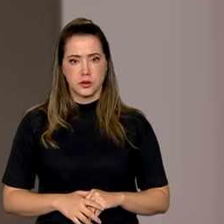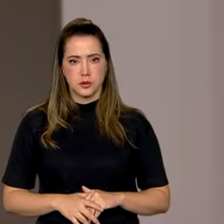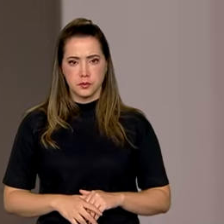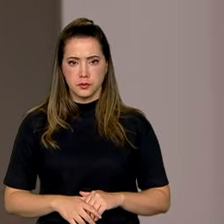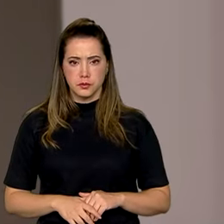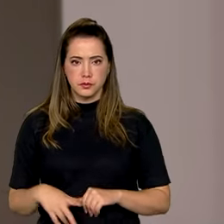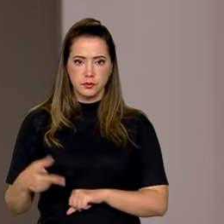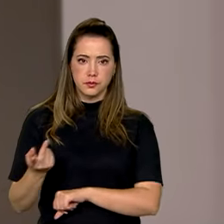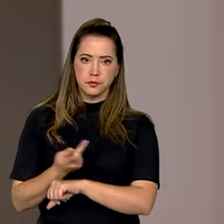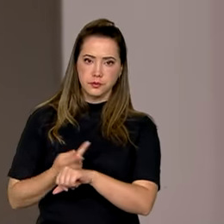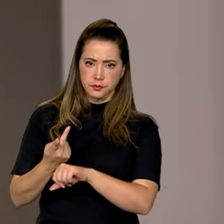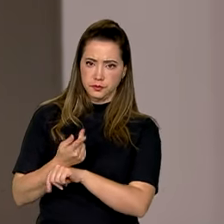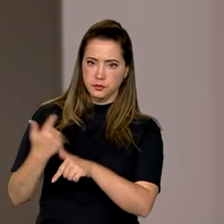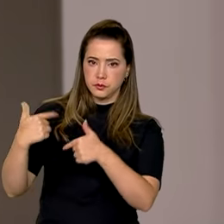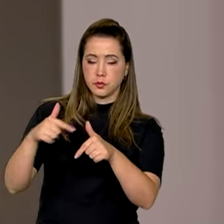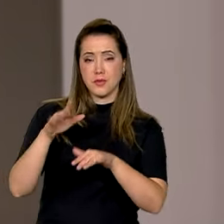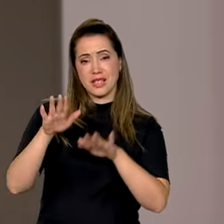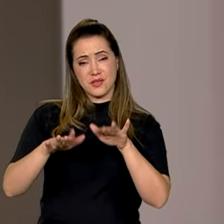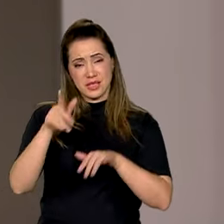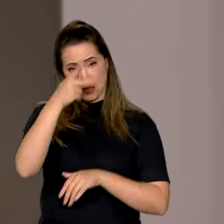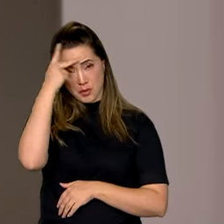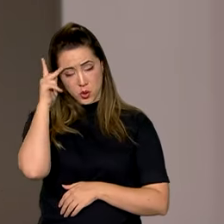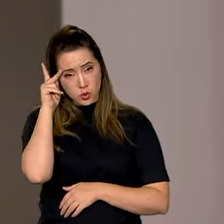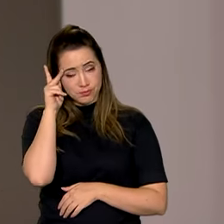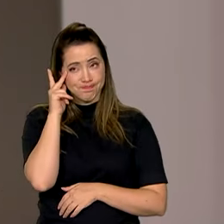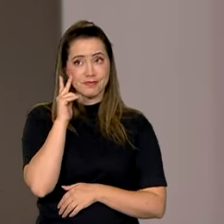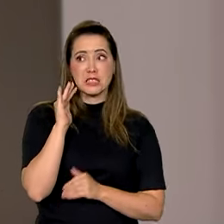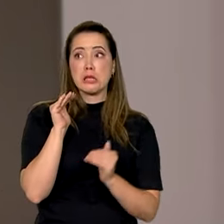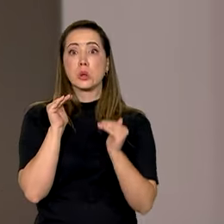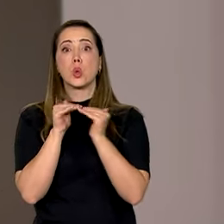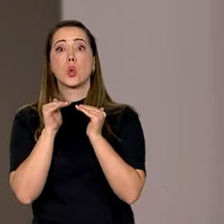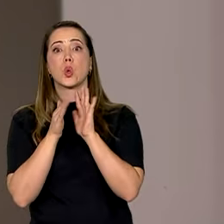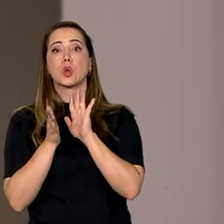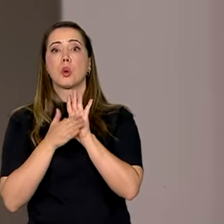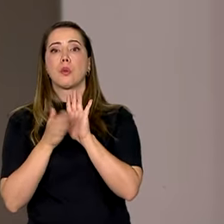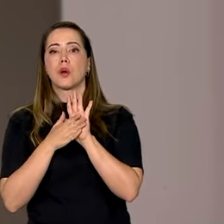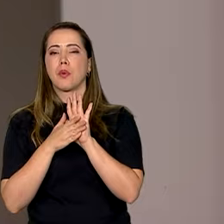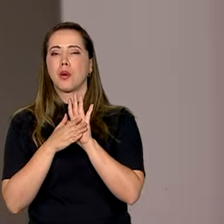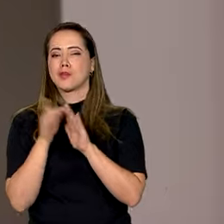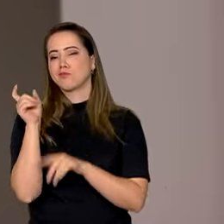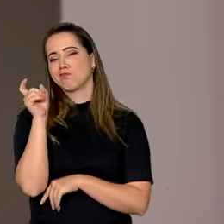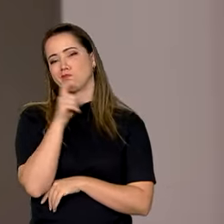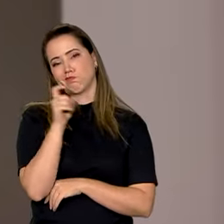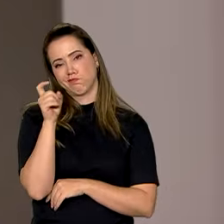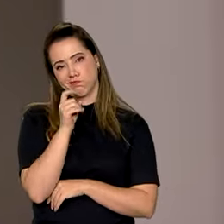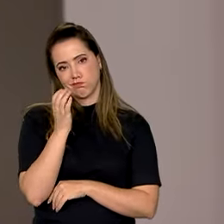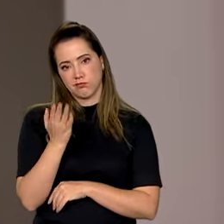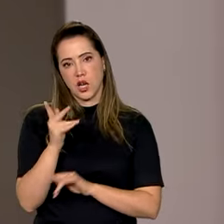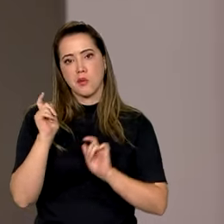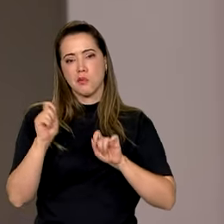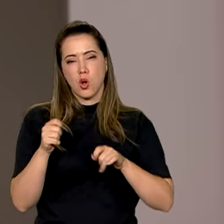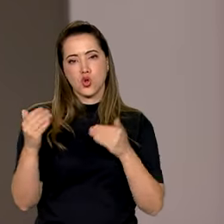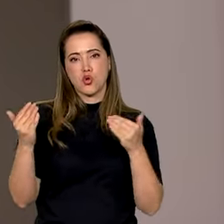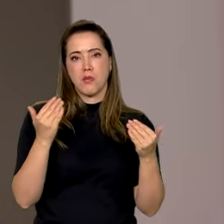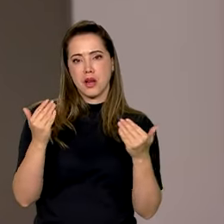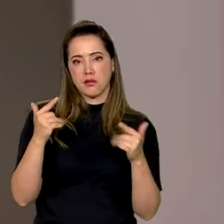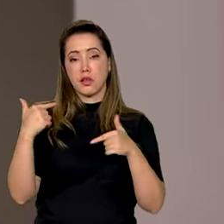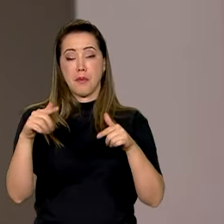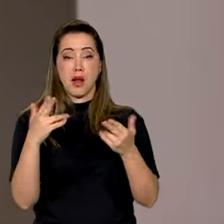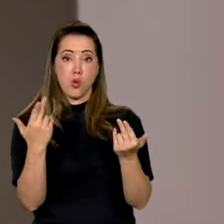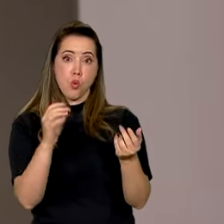A busca por um emprego leva algumas pessoas a aceitarem propostas enganosas que as colocam em condições de trabalho